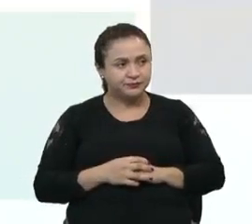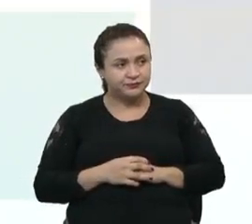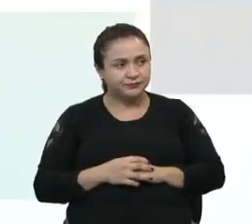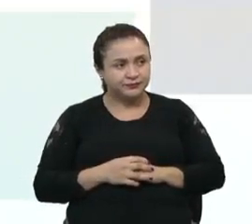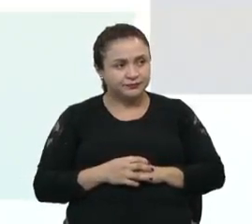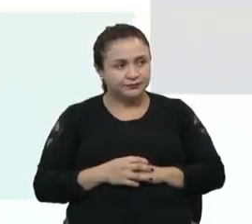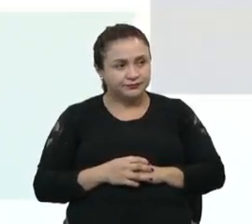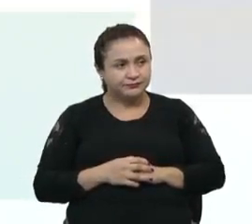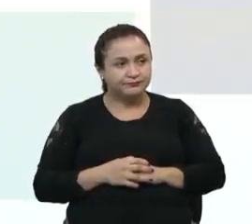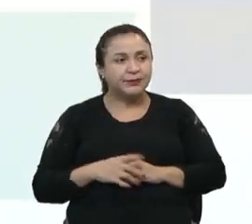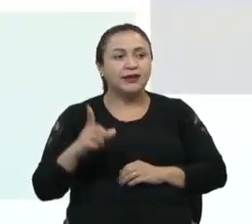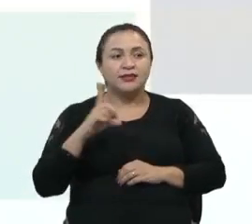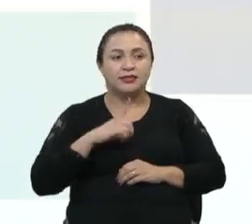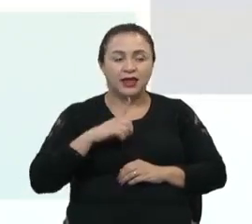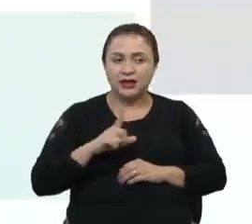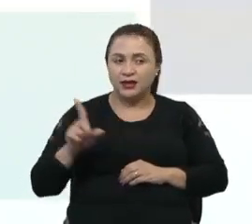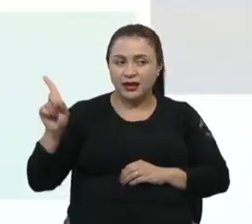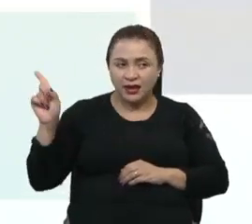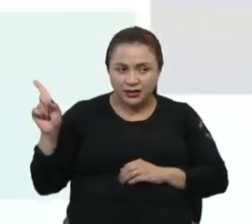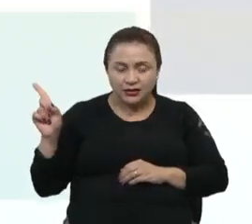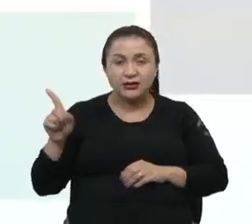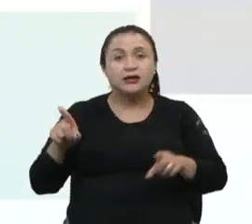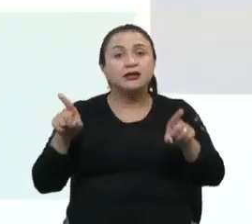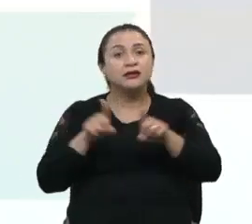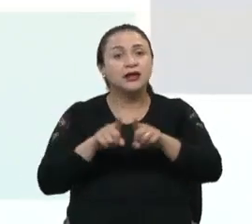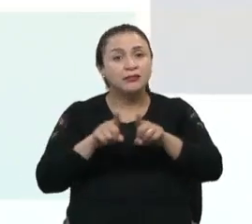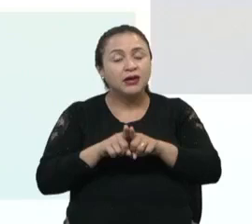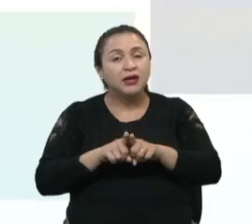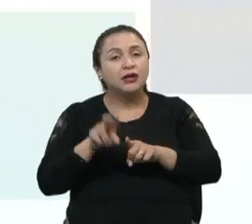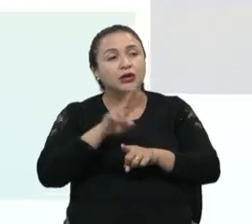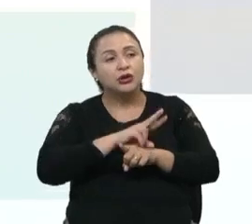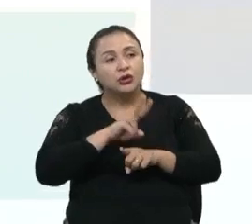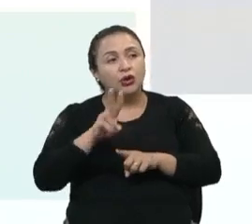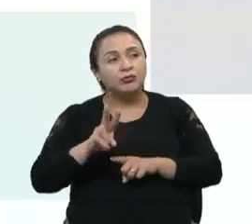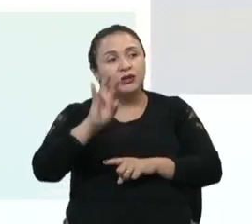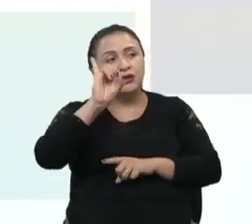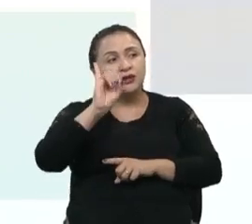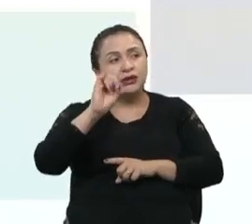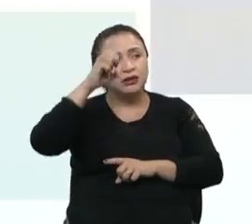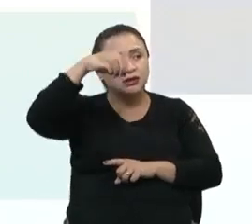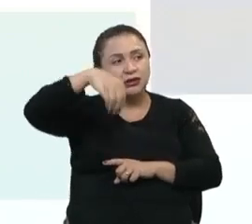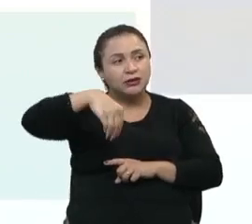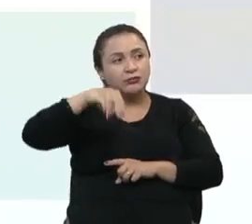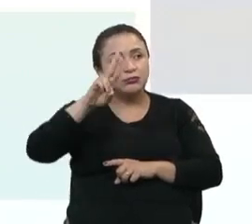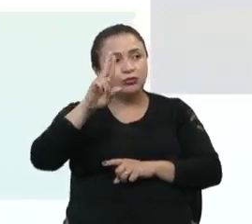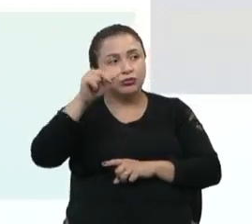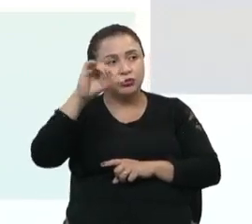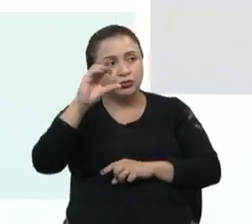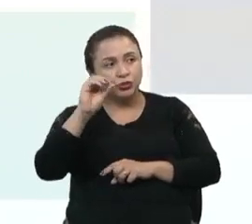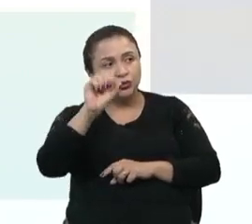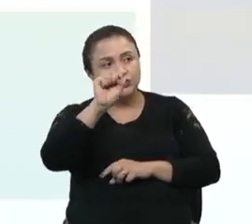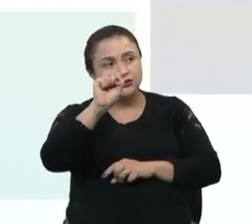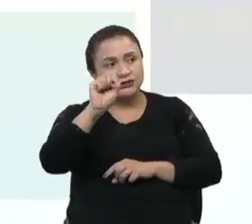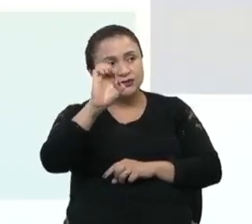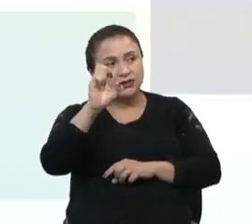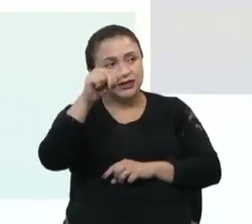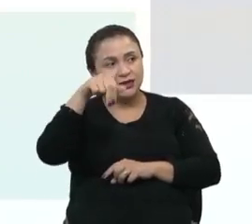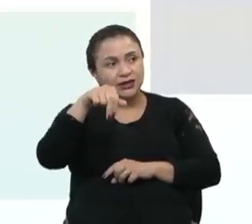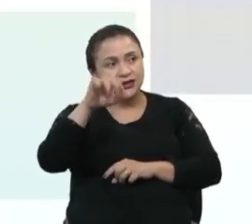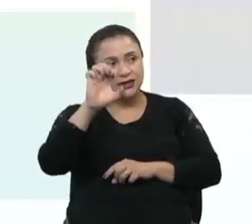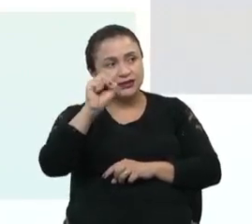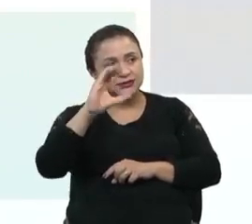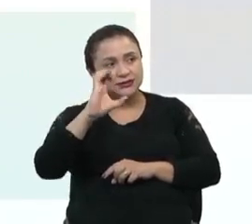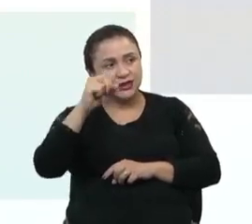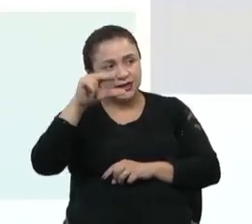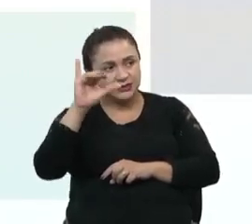E nós temos aqui a questão da imunosenessência. Temos uma idosa mostrando uma